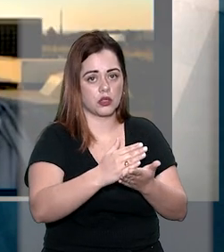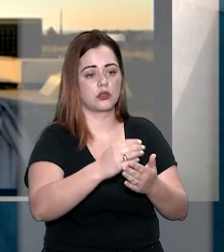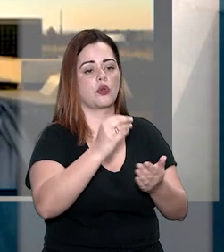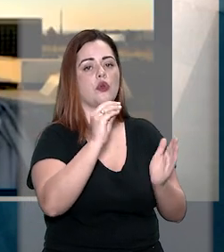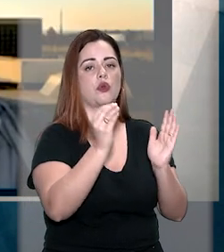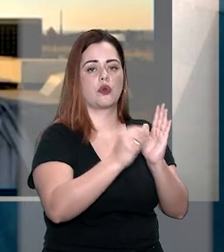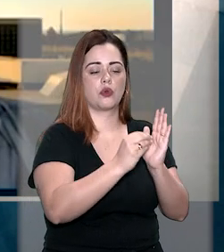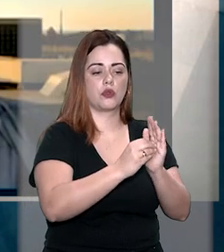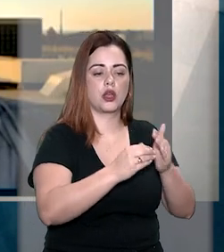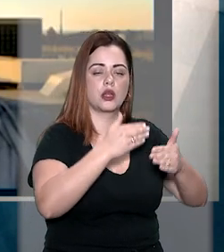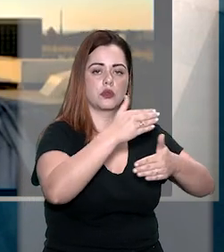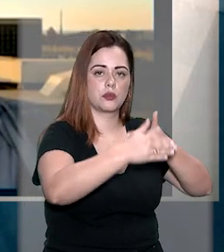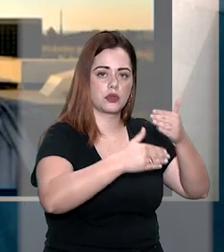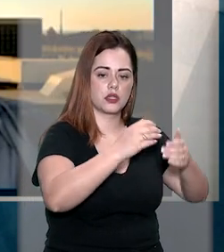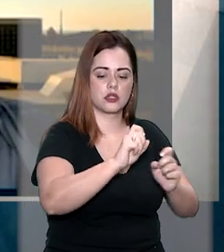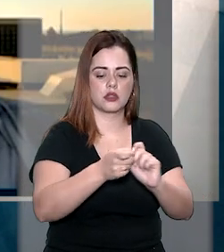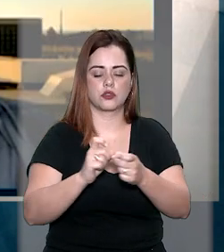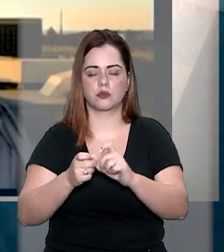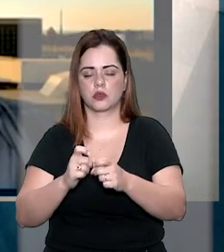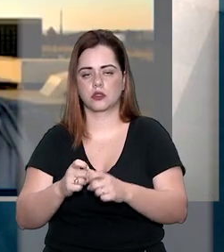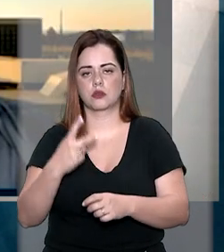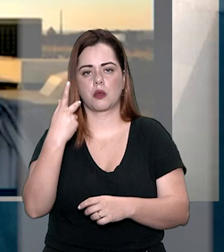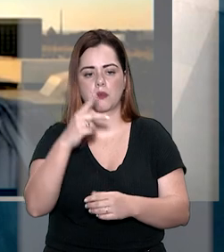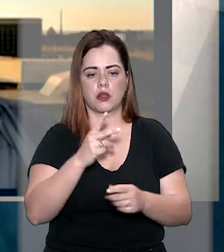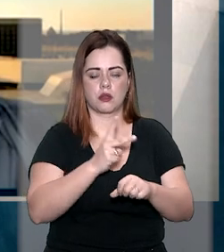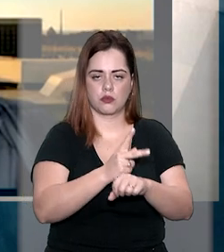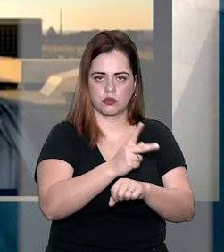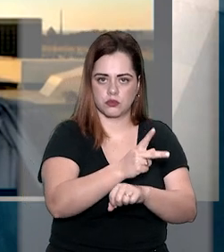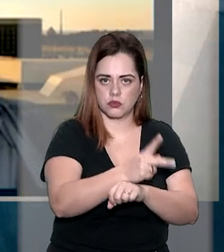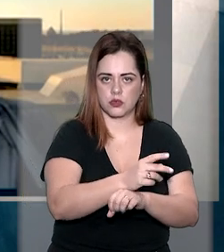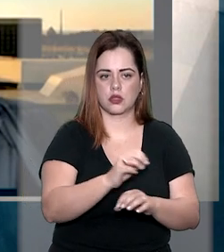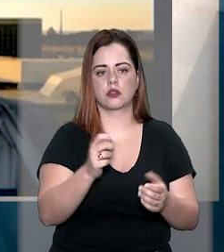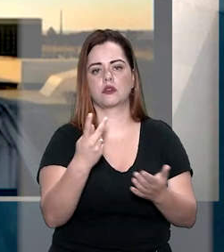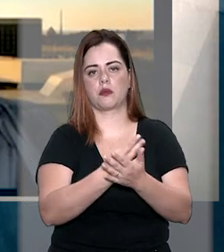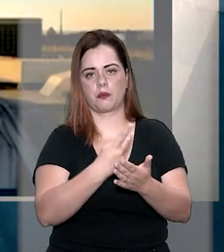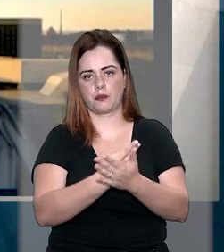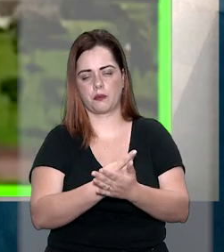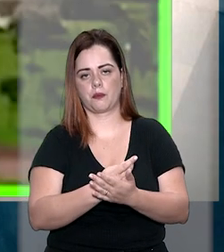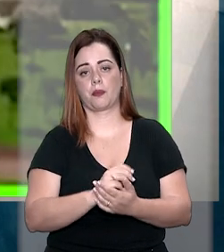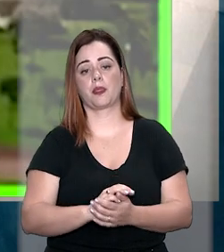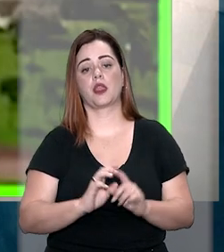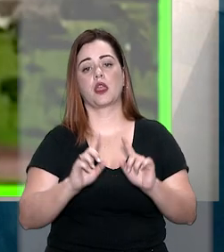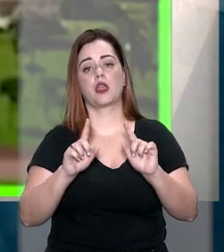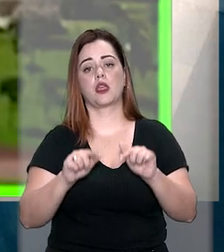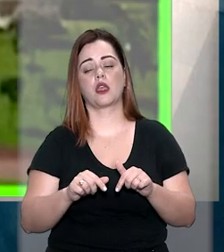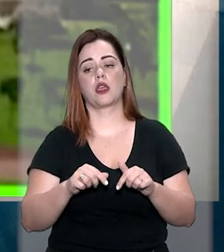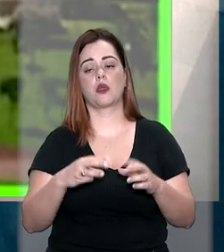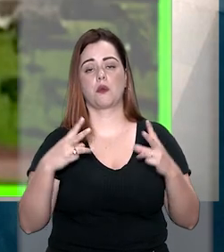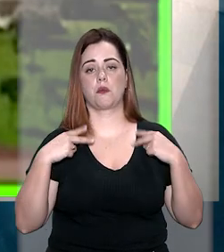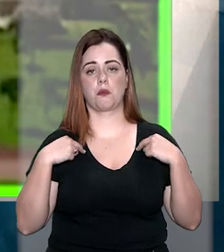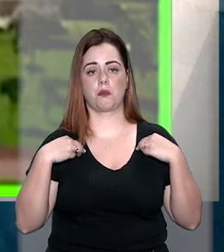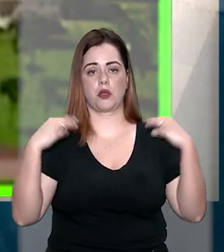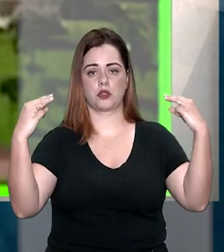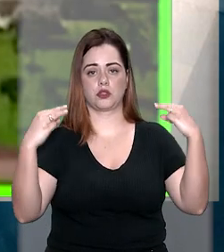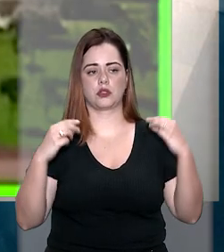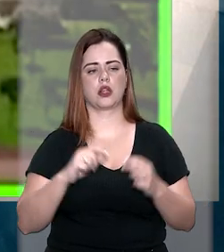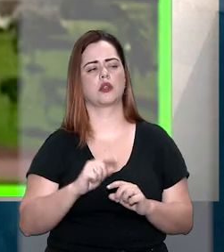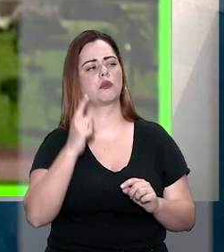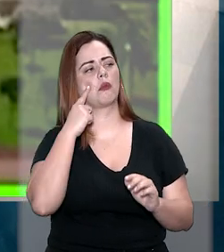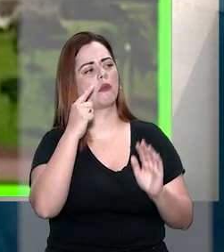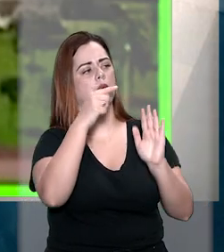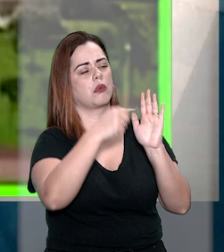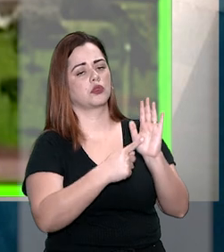instaurado o procedimento administrativo para apurar possíveis irregularidades. O magistrado pontuou que a